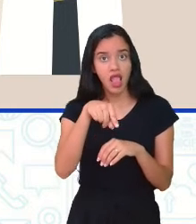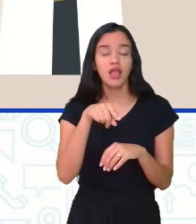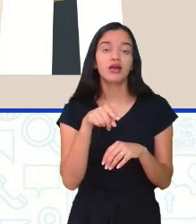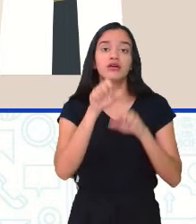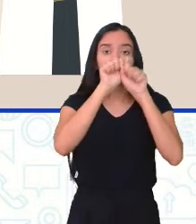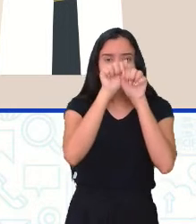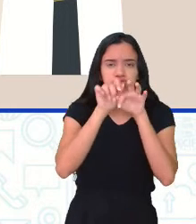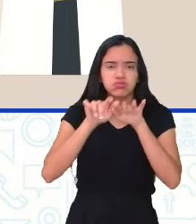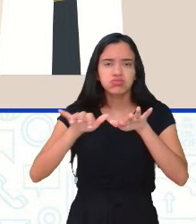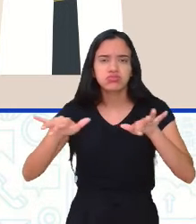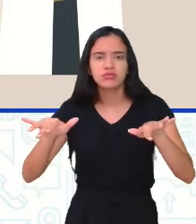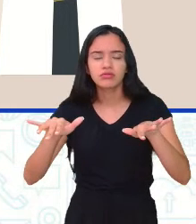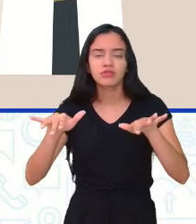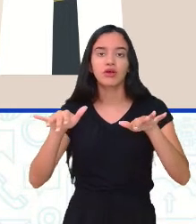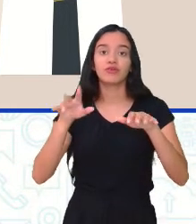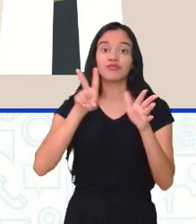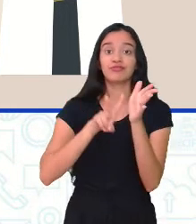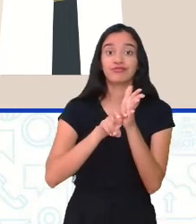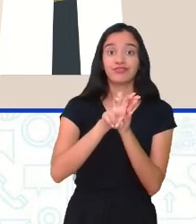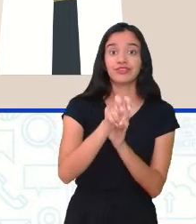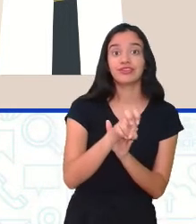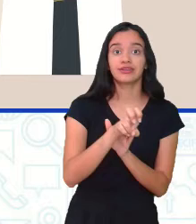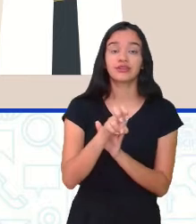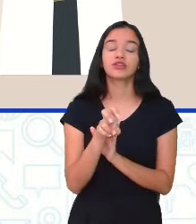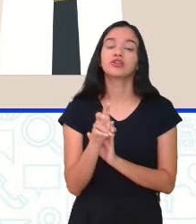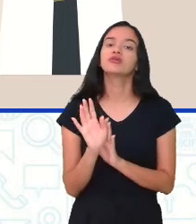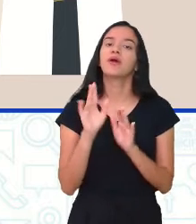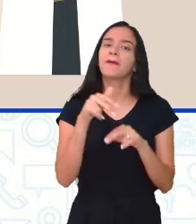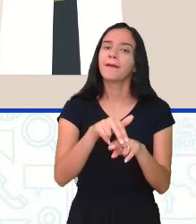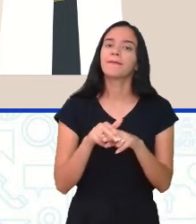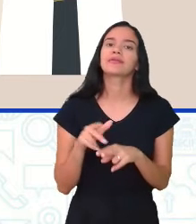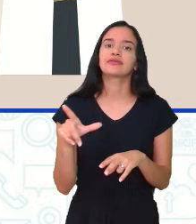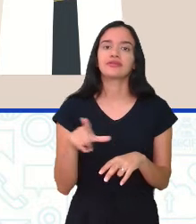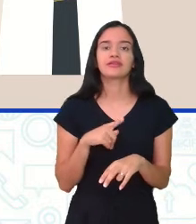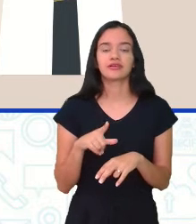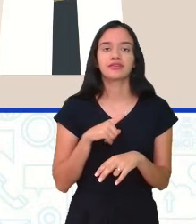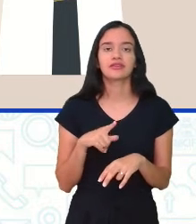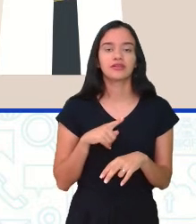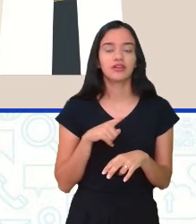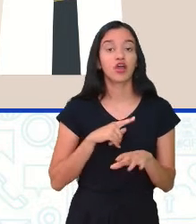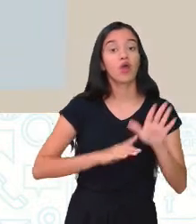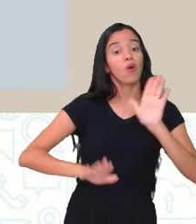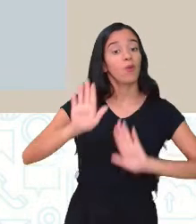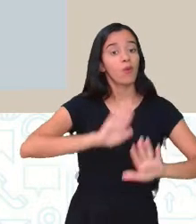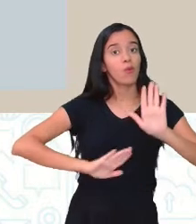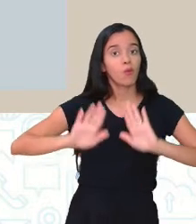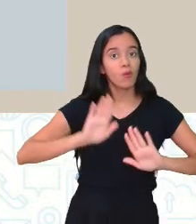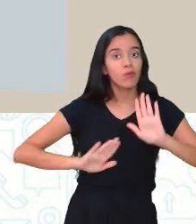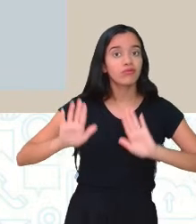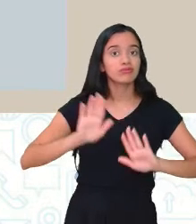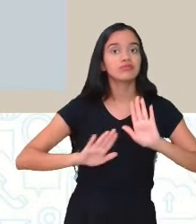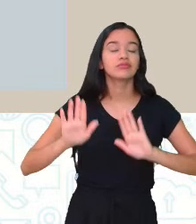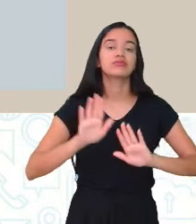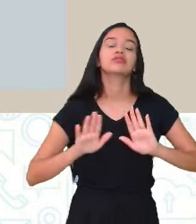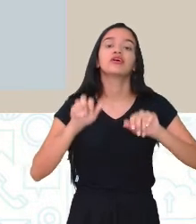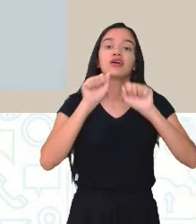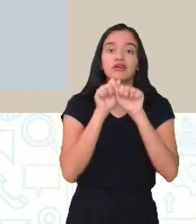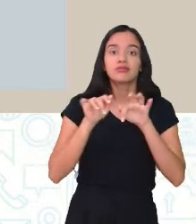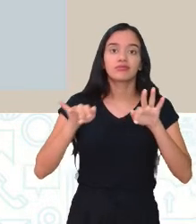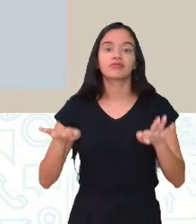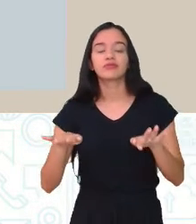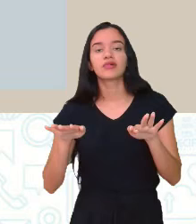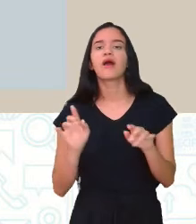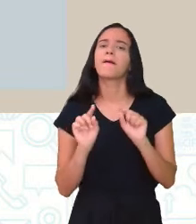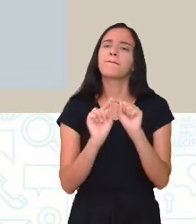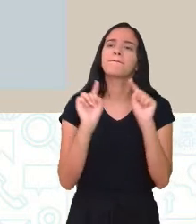transmitindo esse vírus. então, por isso que tem que ter bastante cuidado na questão de transmissão.